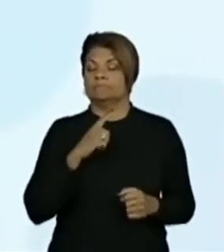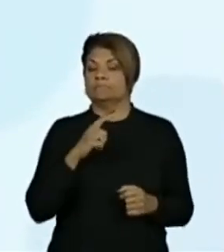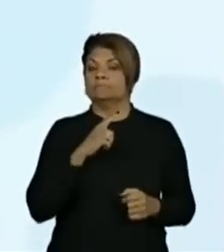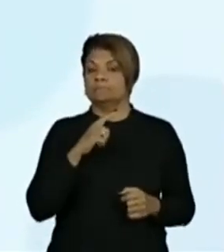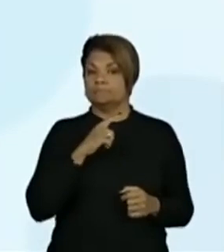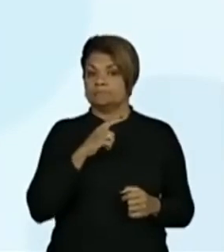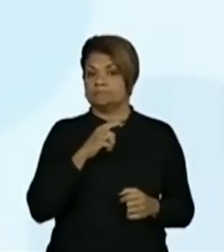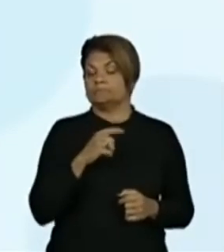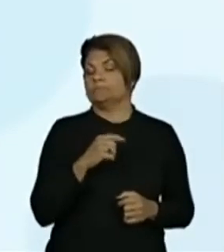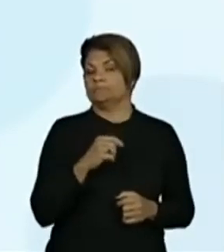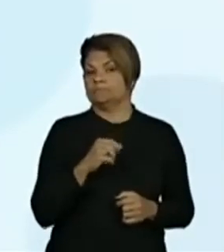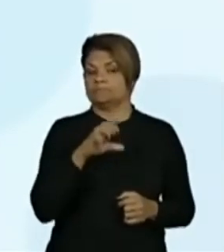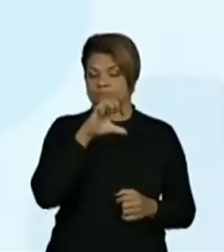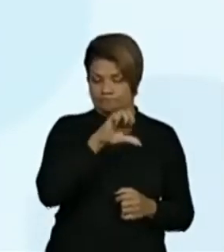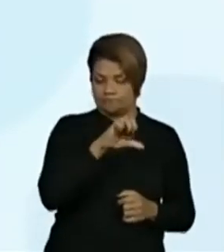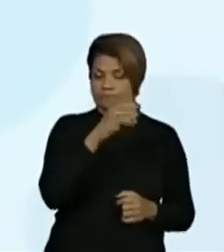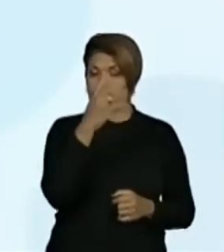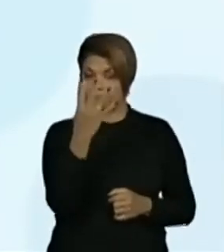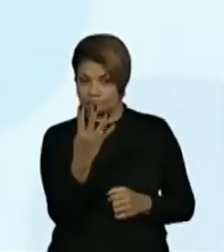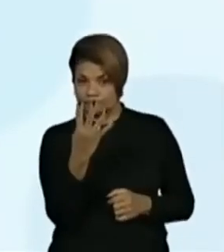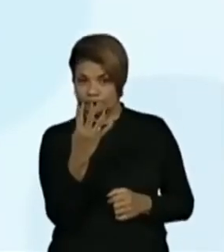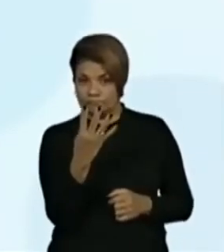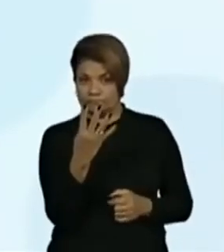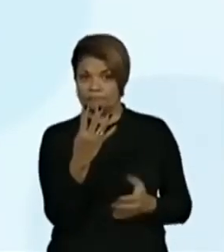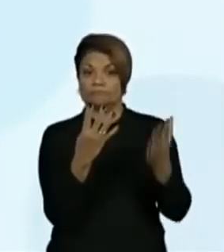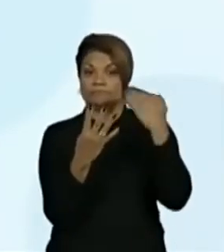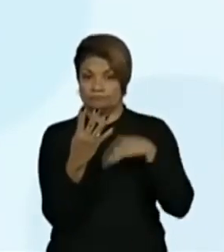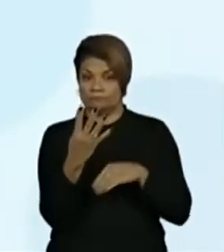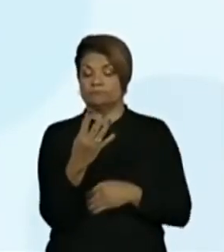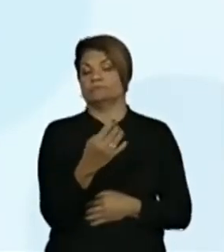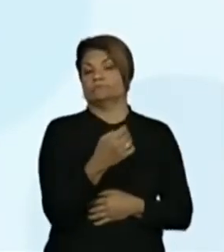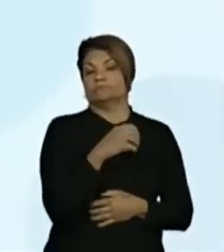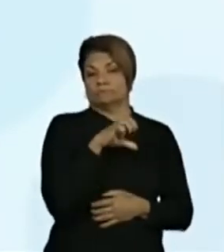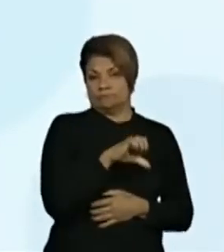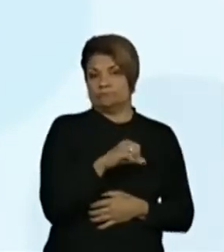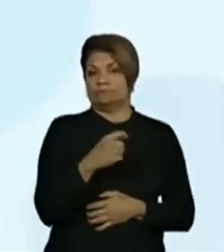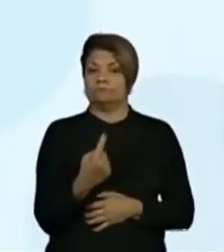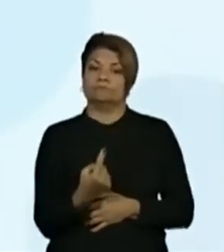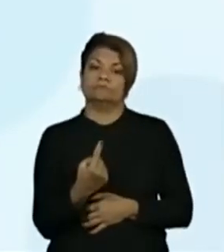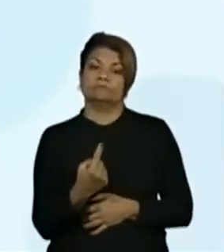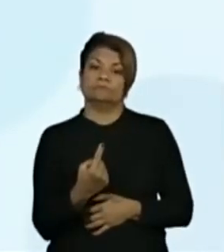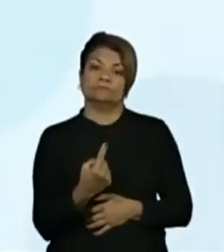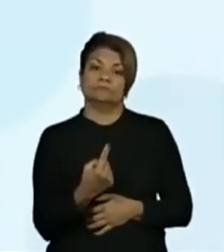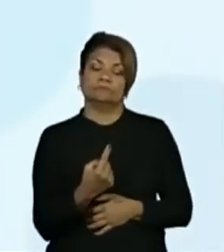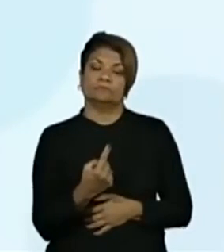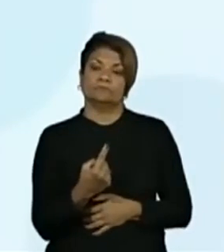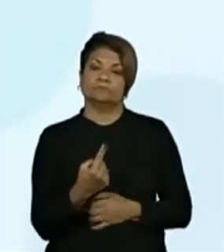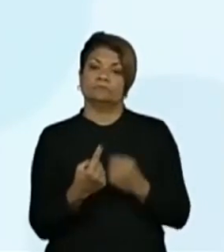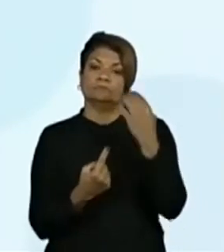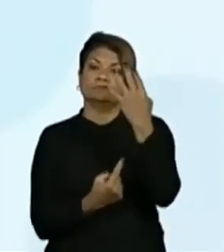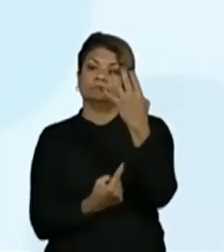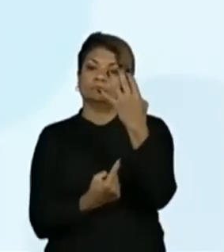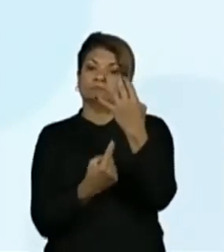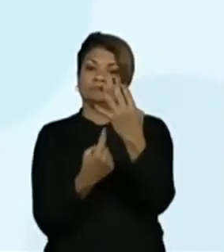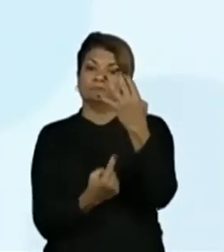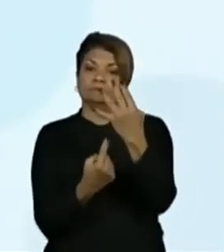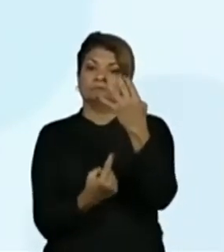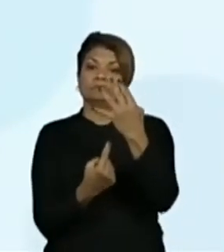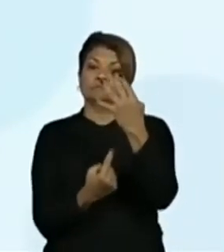4 dezenas de milhar e aqui eu tenho uma dezena de milhar. Puxa, quem é maior então?